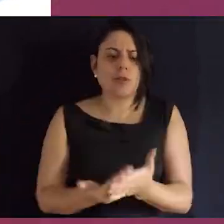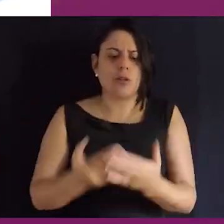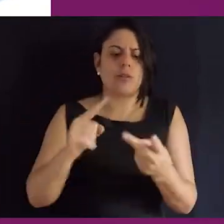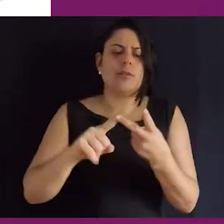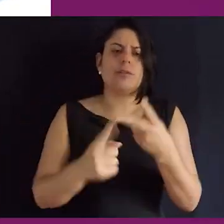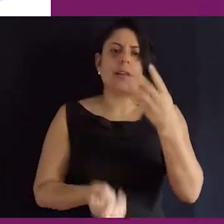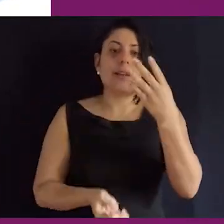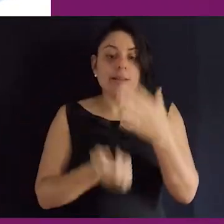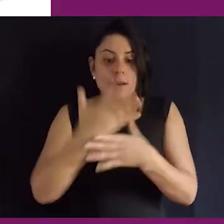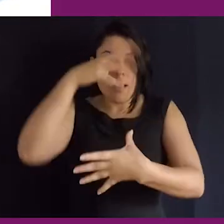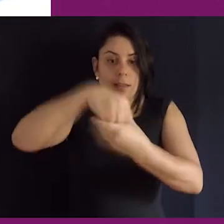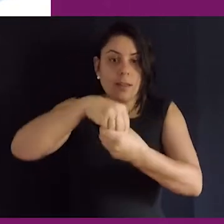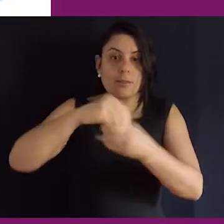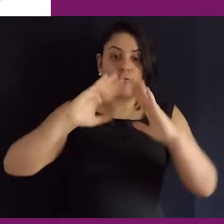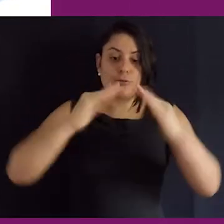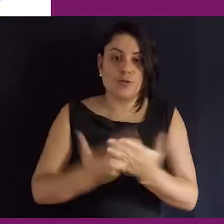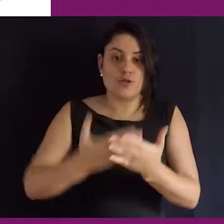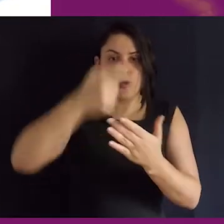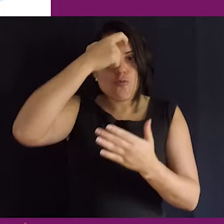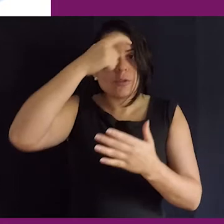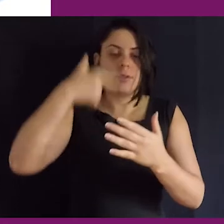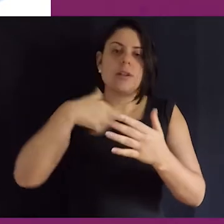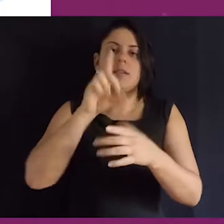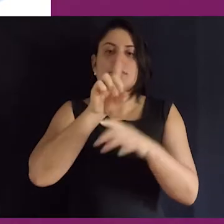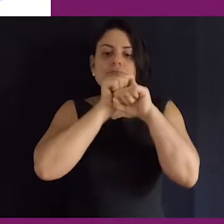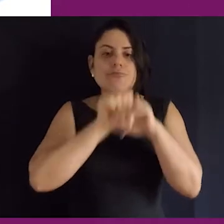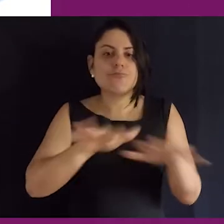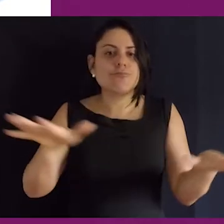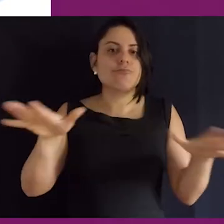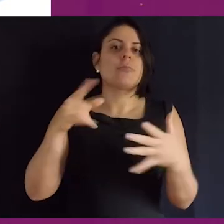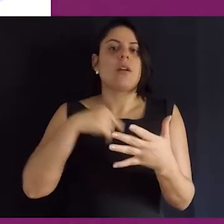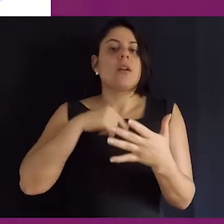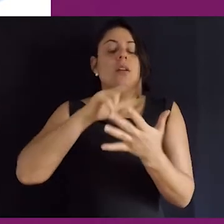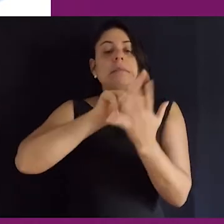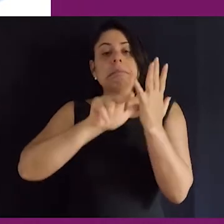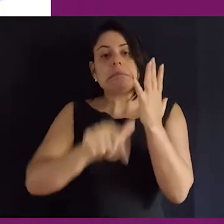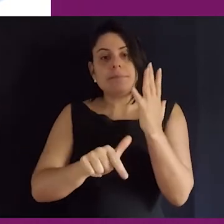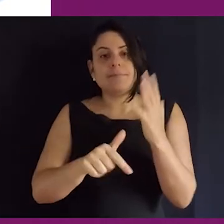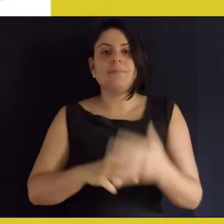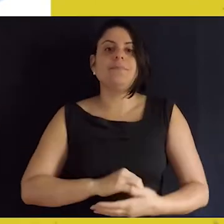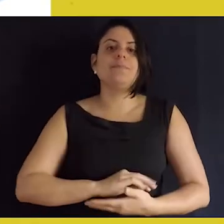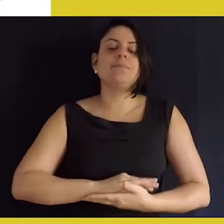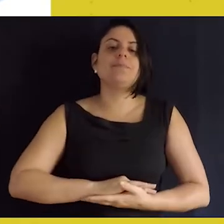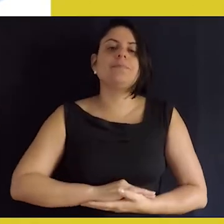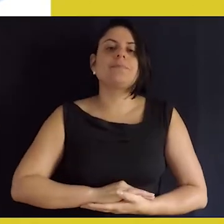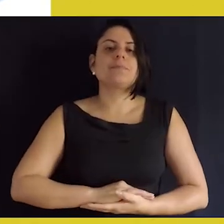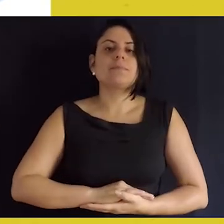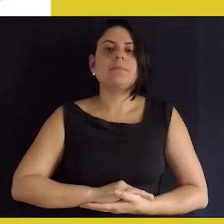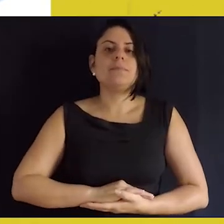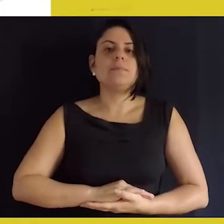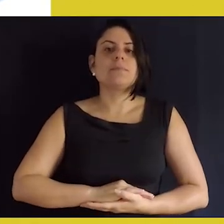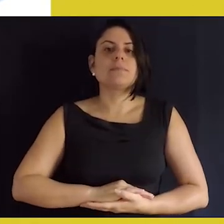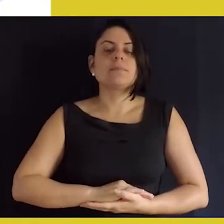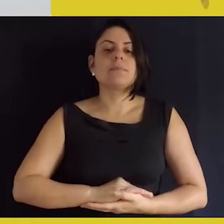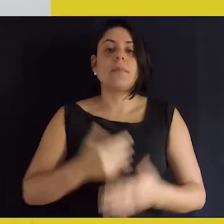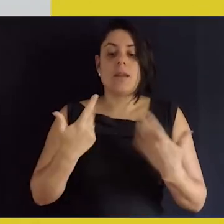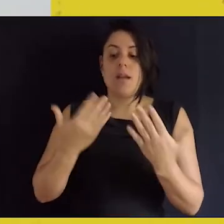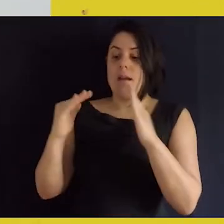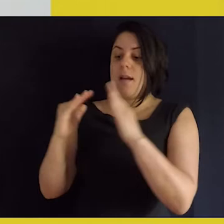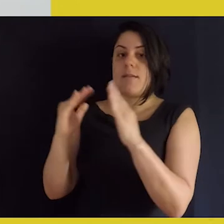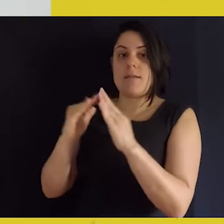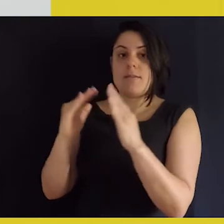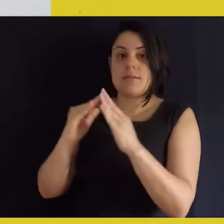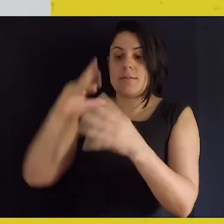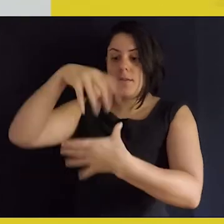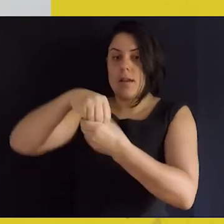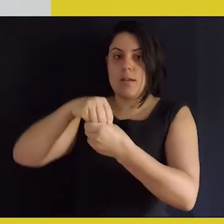democratizar as escolas no que diz respeito à inclusão e à permanência da população LGBT em todos os níveis de ensino. A casa